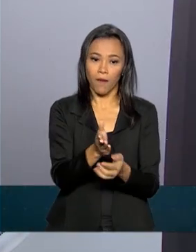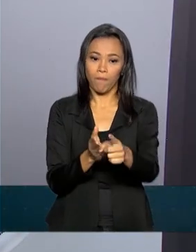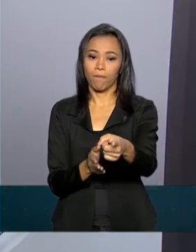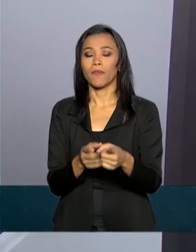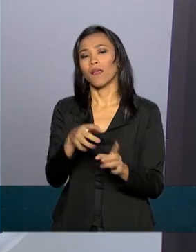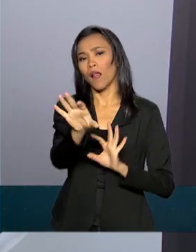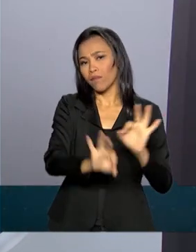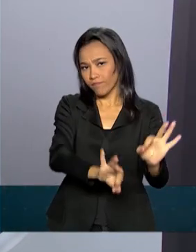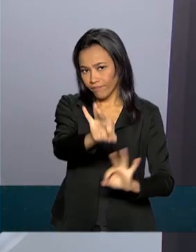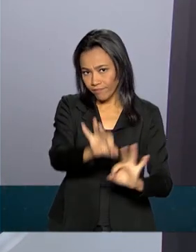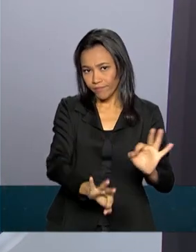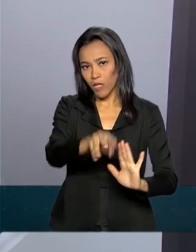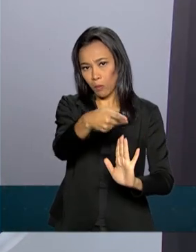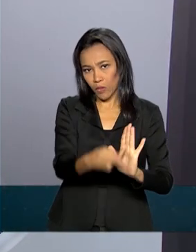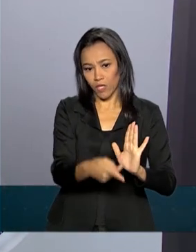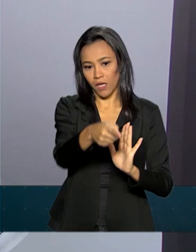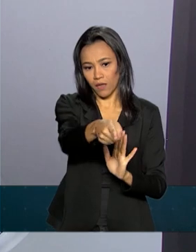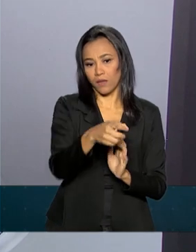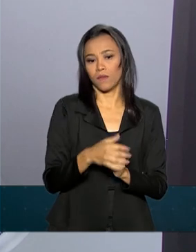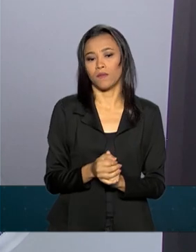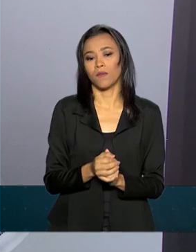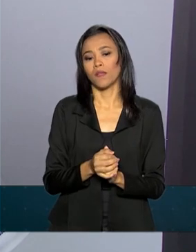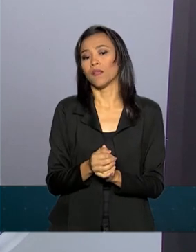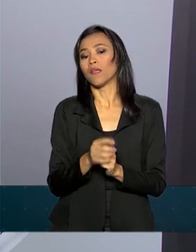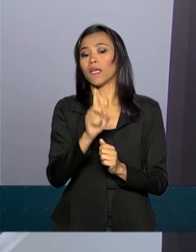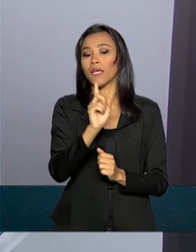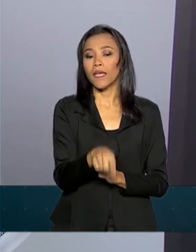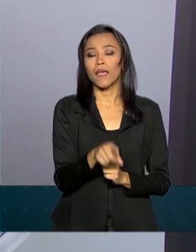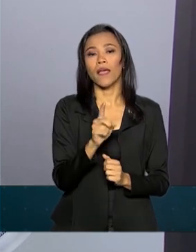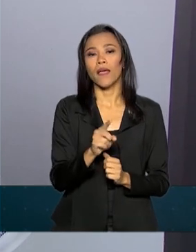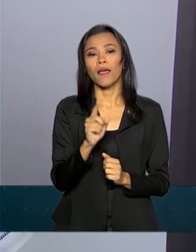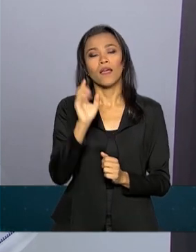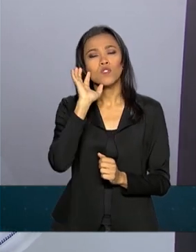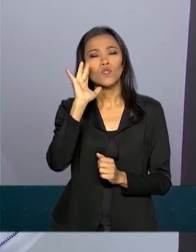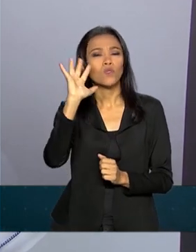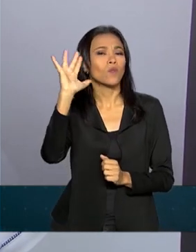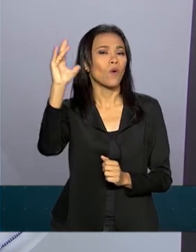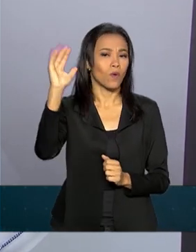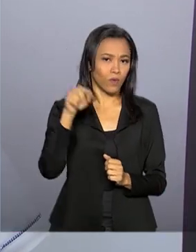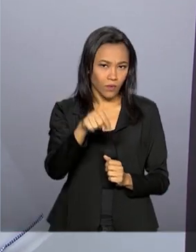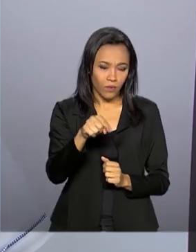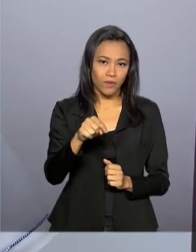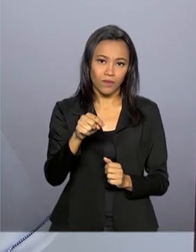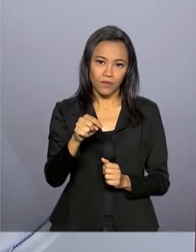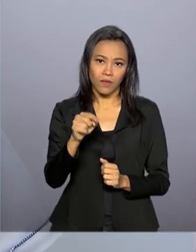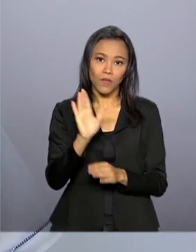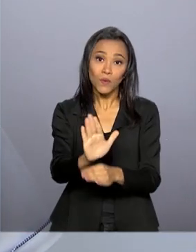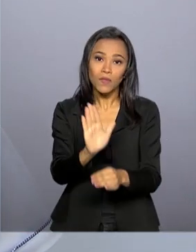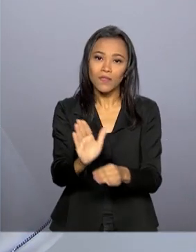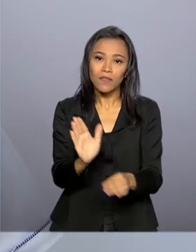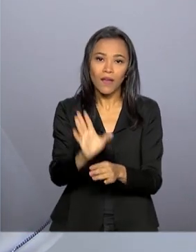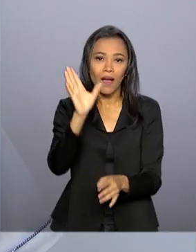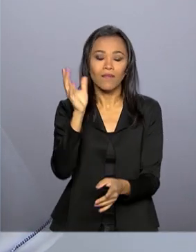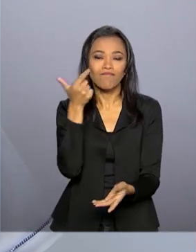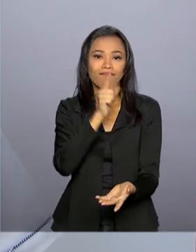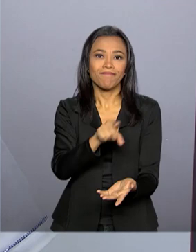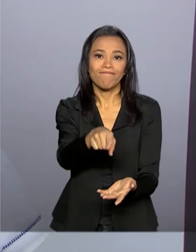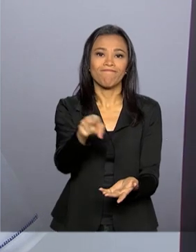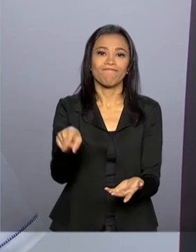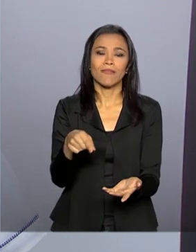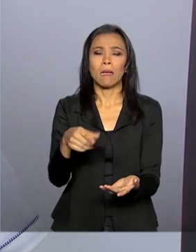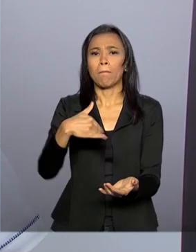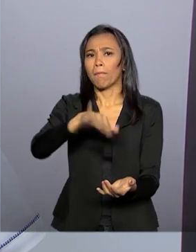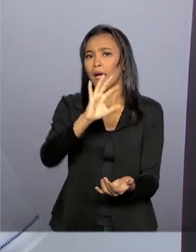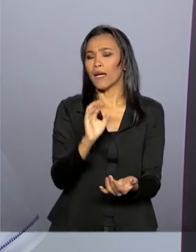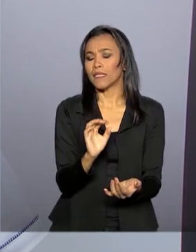projeto, onde ele se denomina Construindo Sonhos, que será para que possamos atender mais